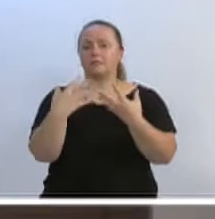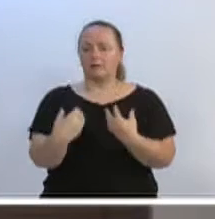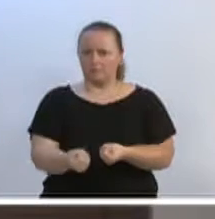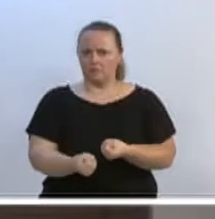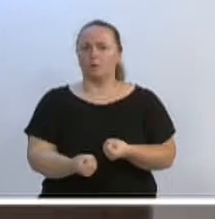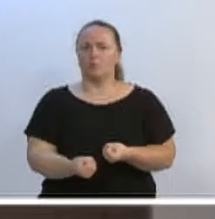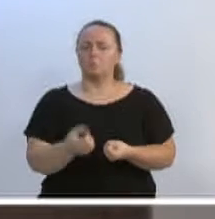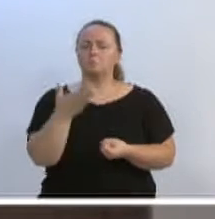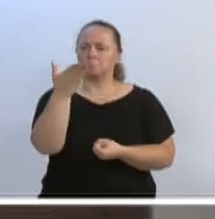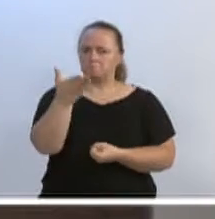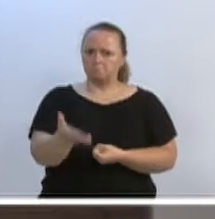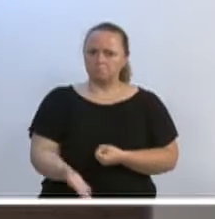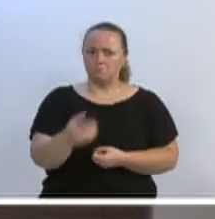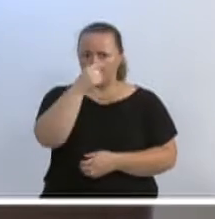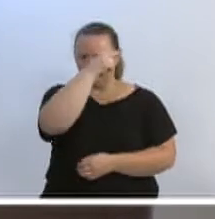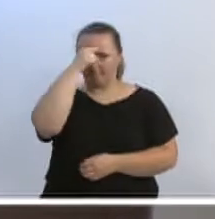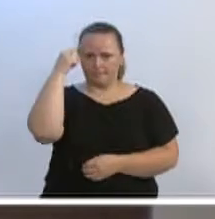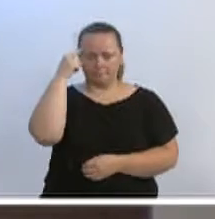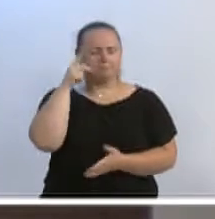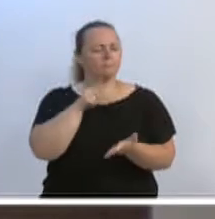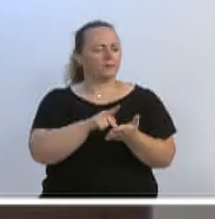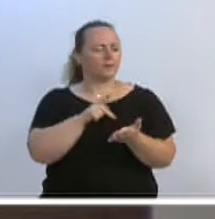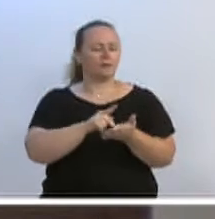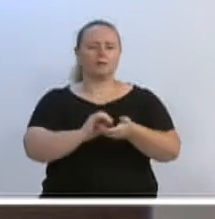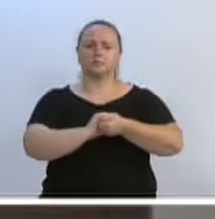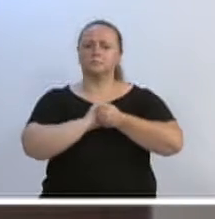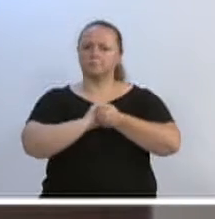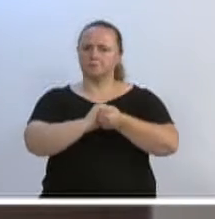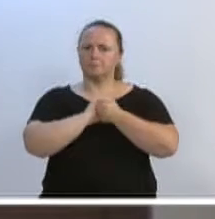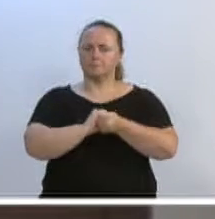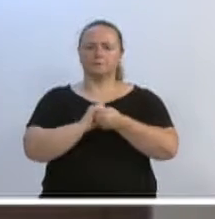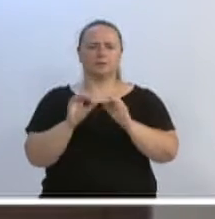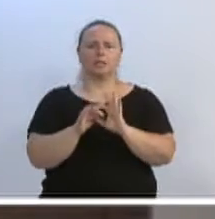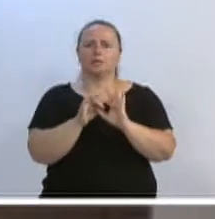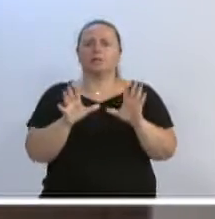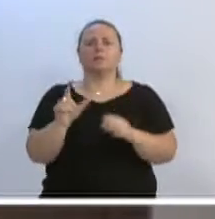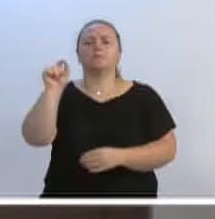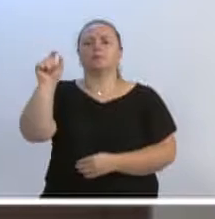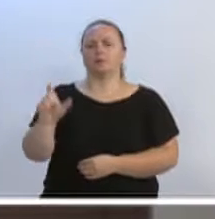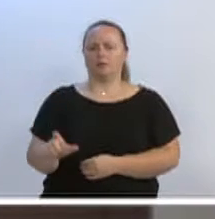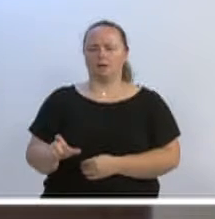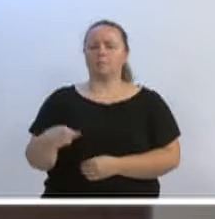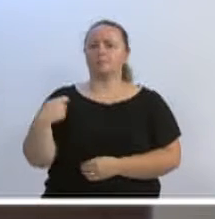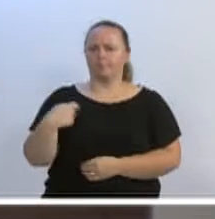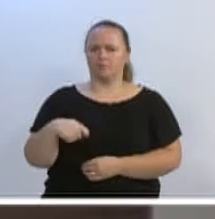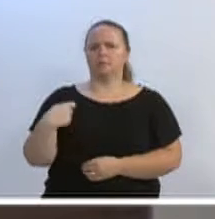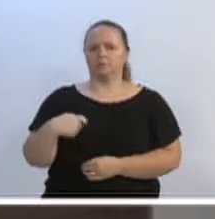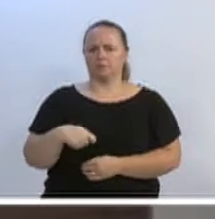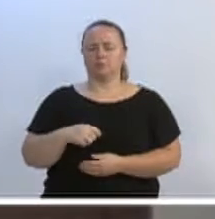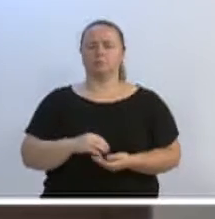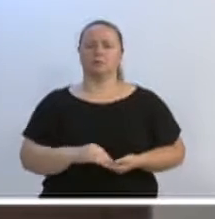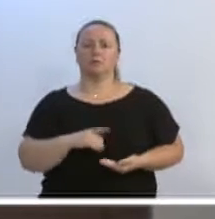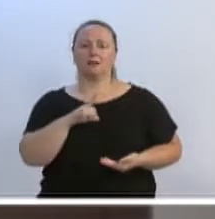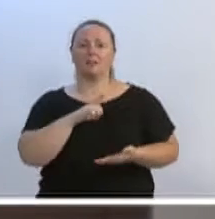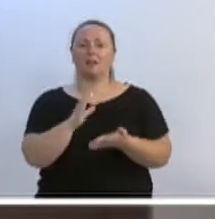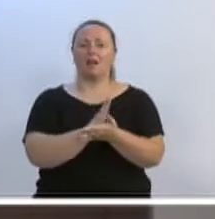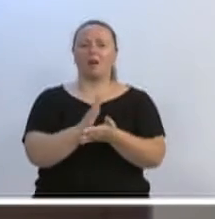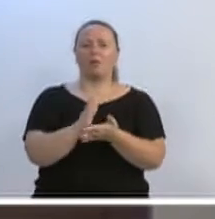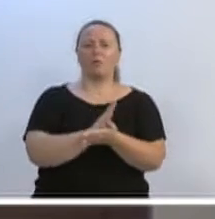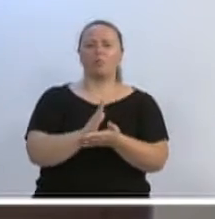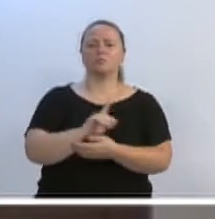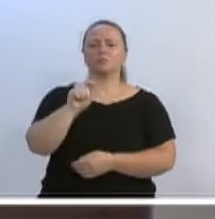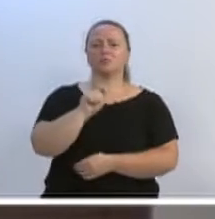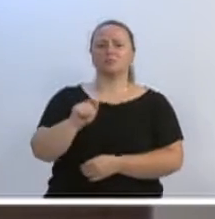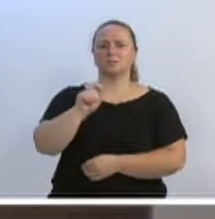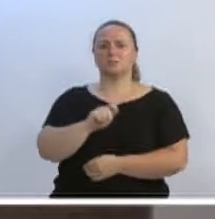realmente estou de parabéns, que o senhor bate na porta de todos os vereadores, independente de quem for. E isso tem que fazer. Porque tem presidente da associação que às vezes faz picuinha,